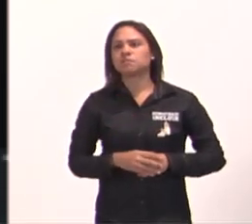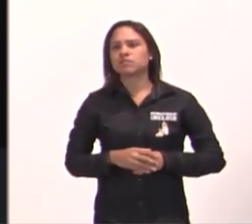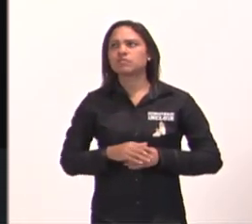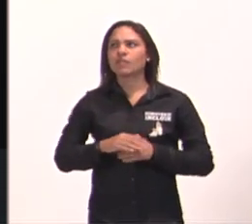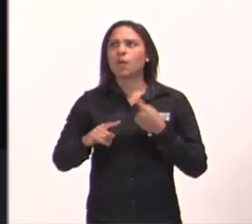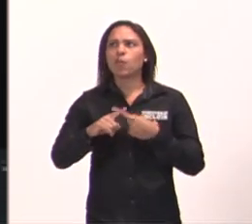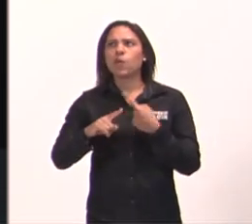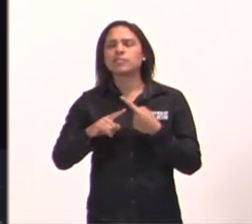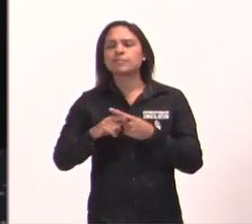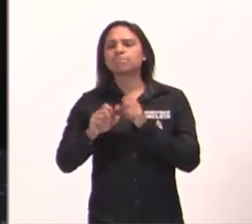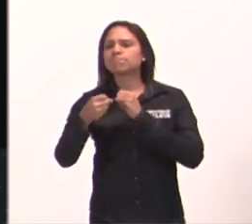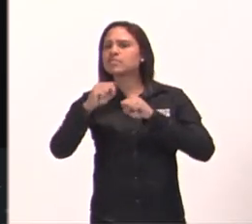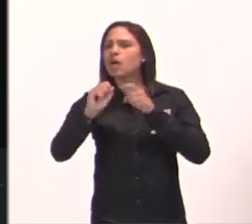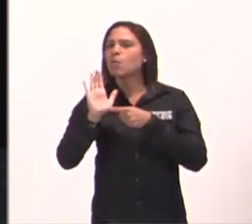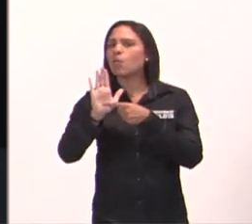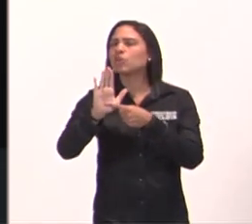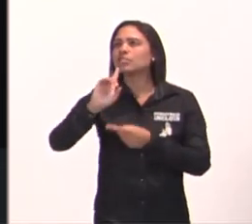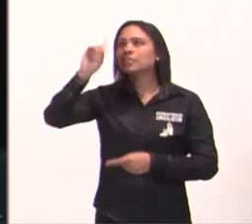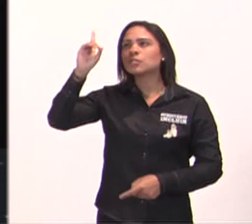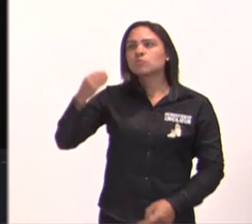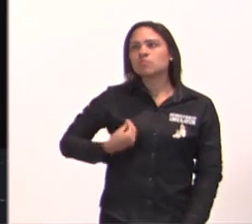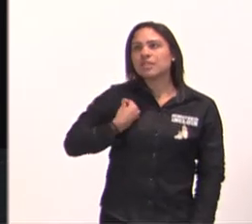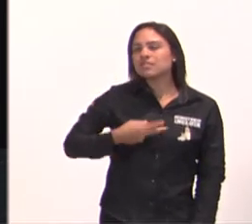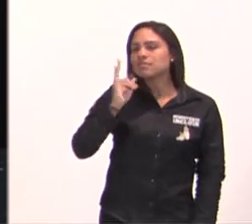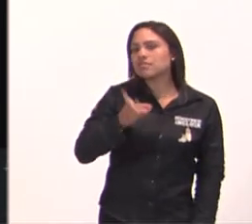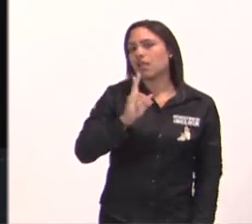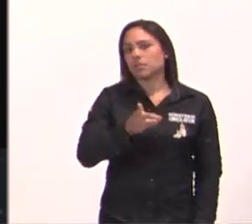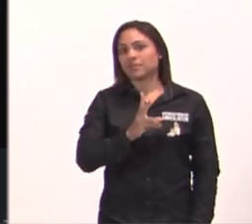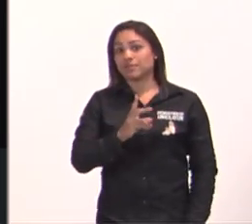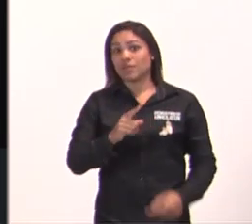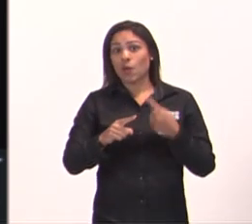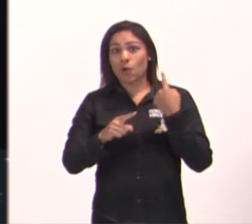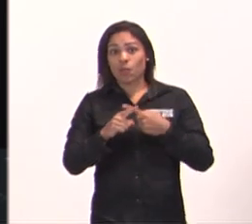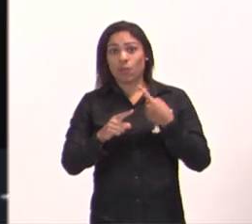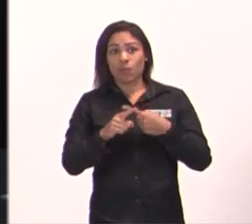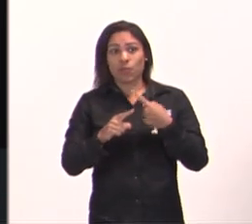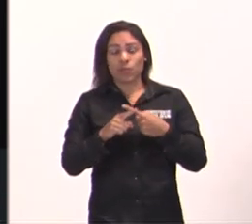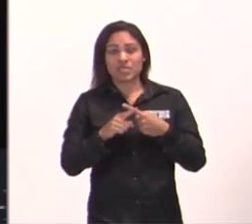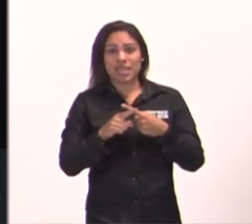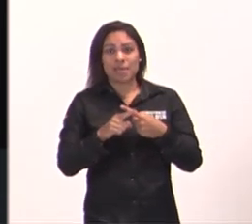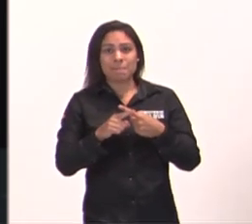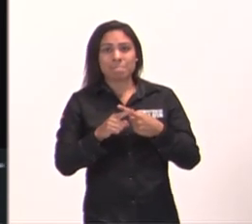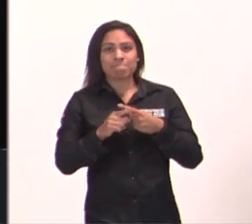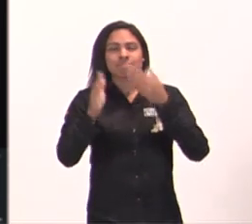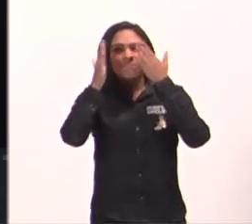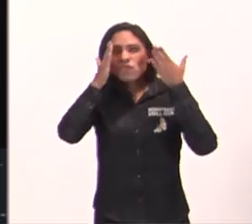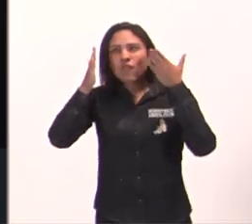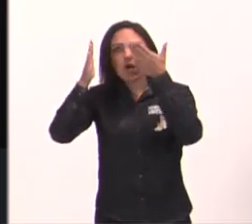por quê? É porque, ele concentra sua atenção, sobre as obras, já feitas por Deus,